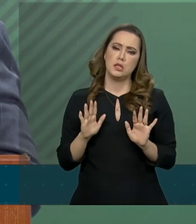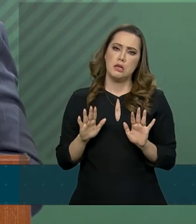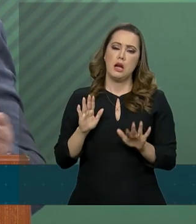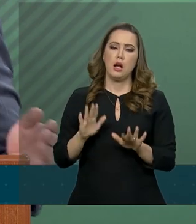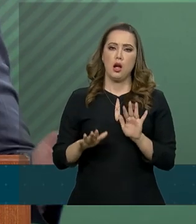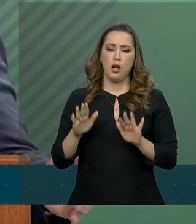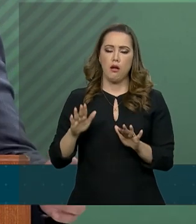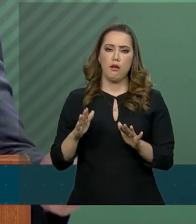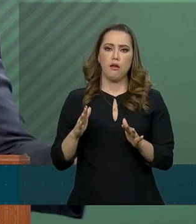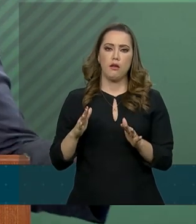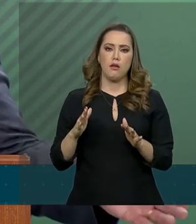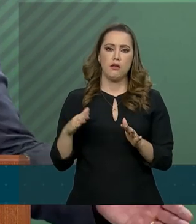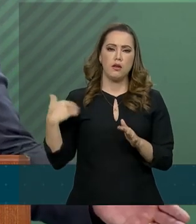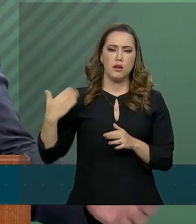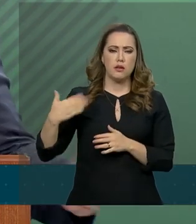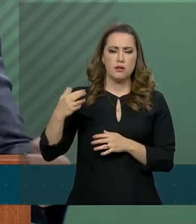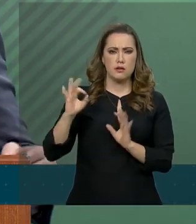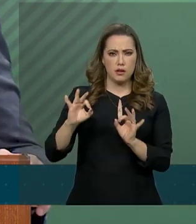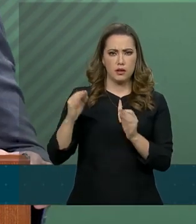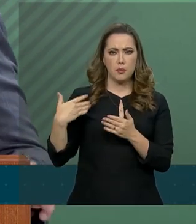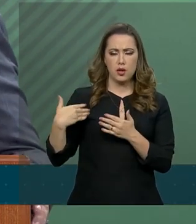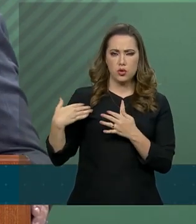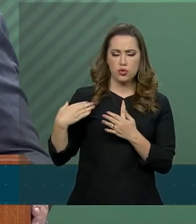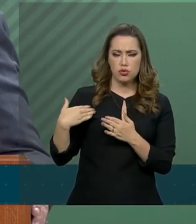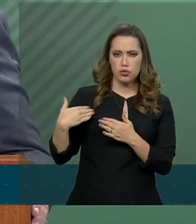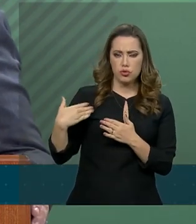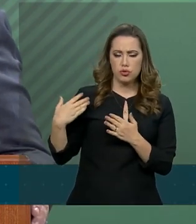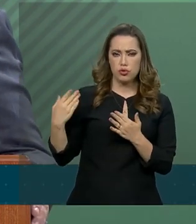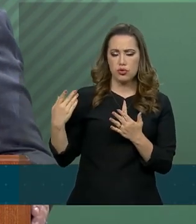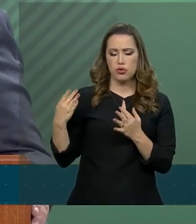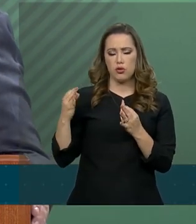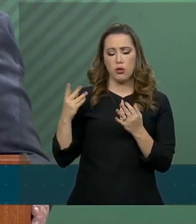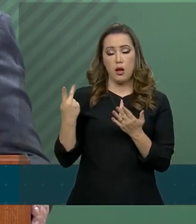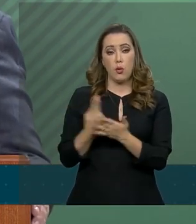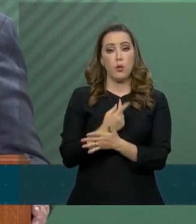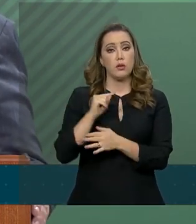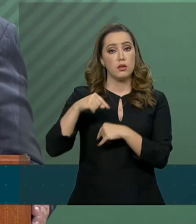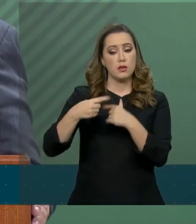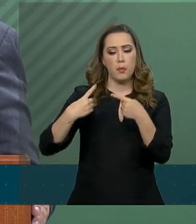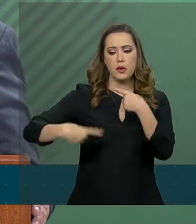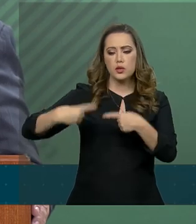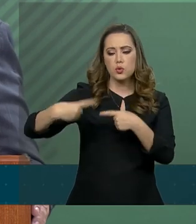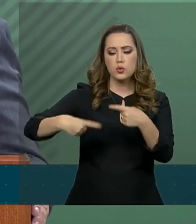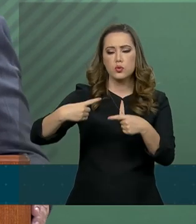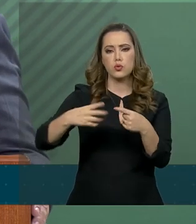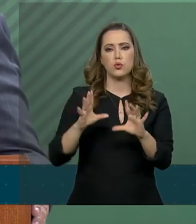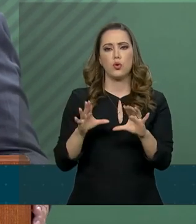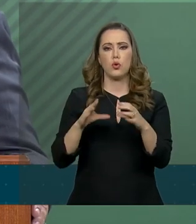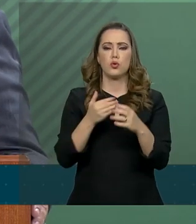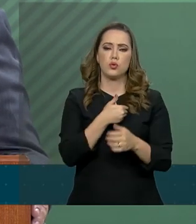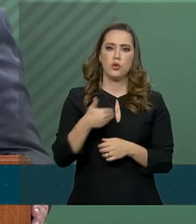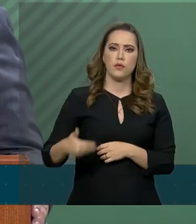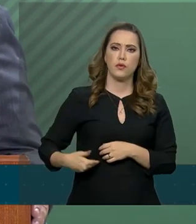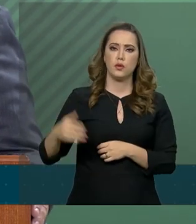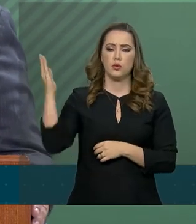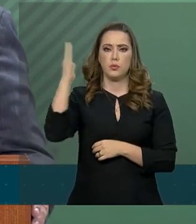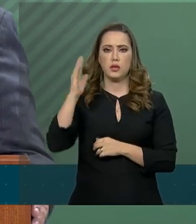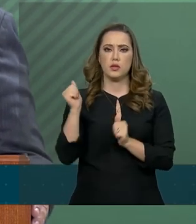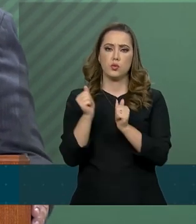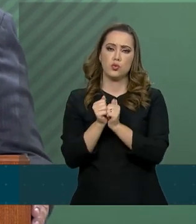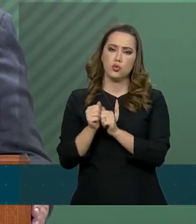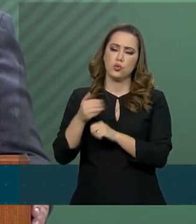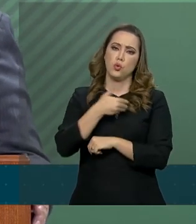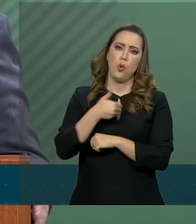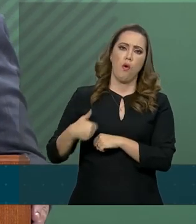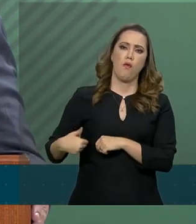acontecendo a partir das discussões de algum tempo que são co-patrocinadas pelo governo brasileiro e governo de outros